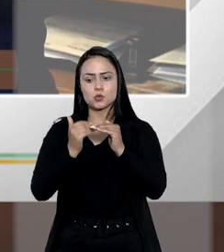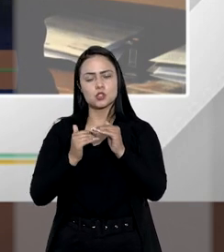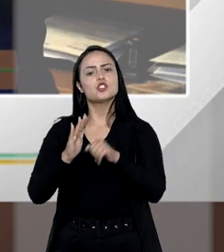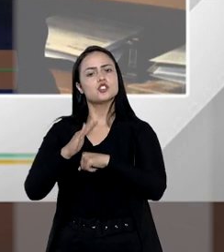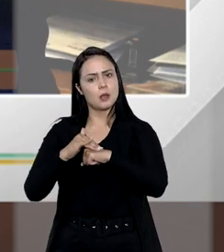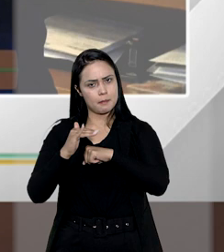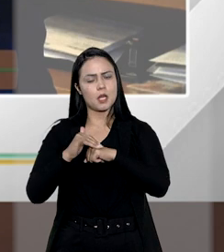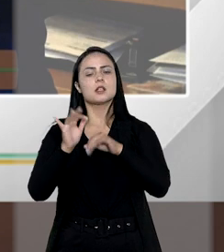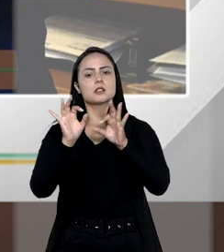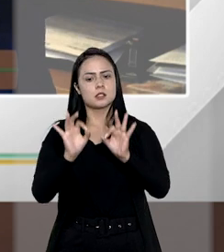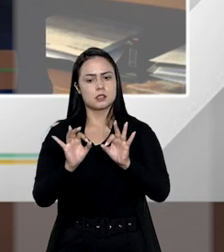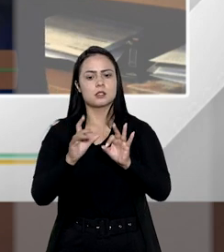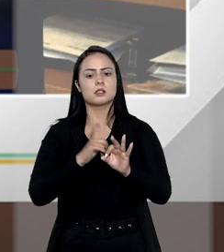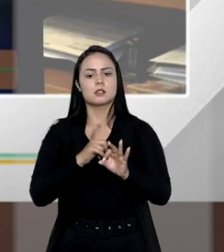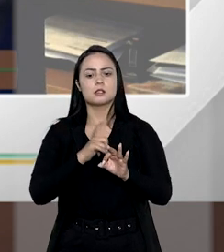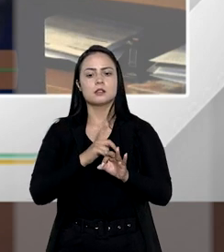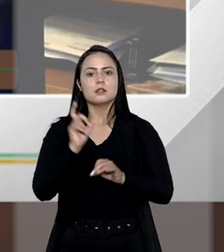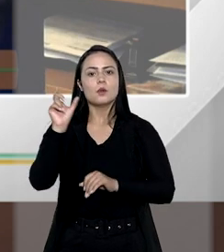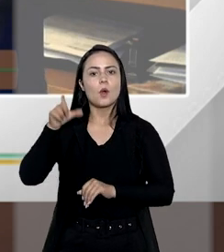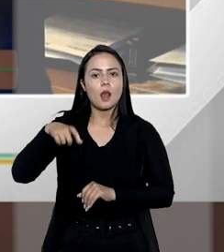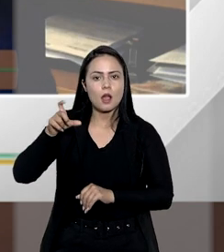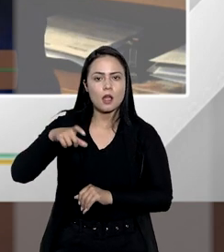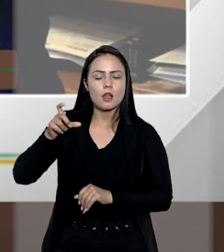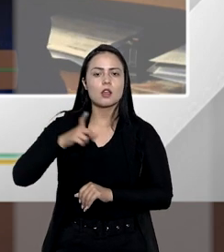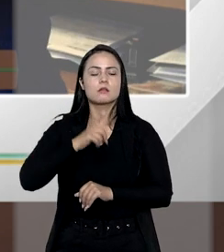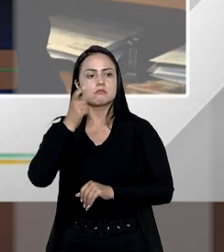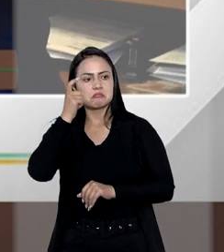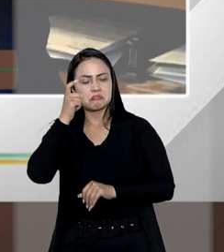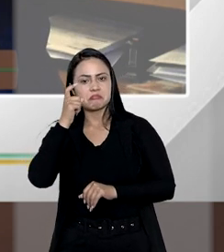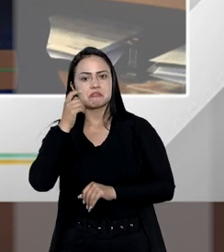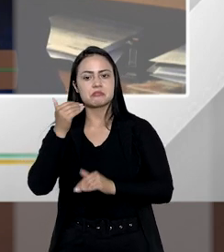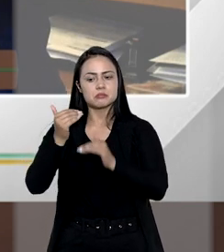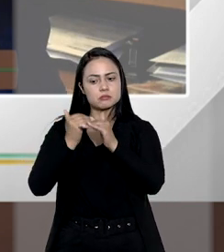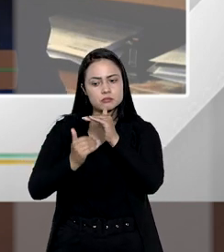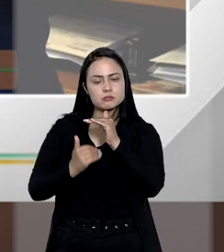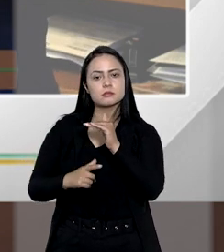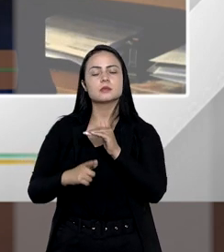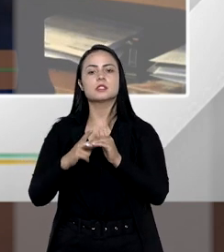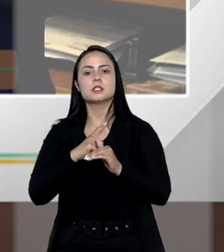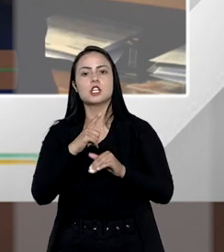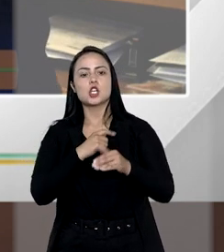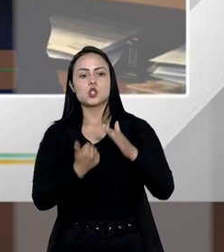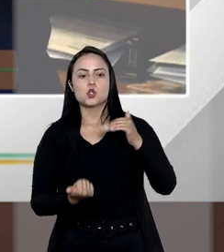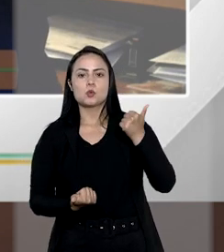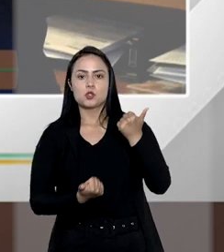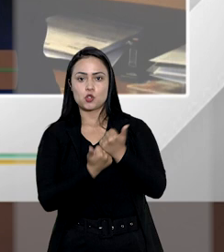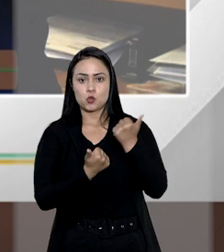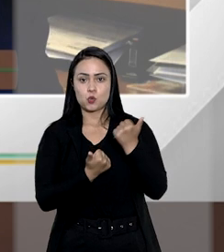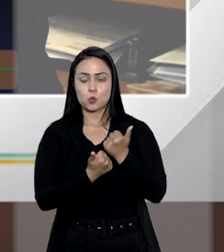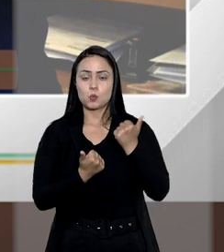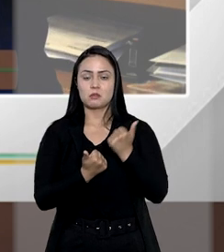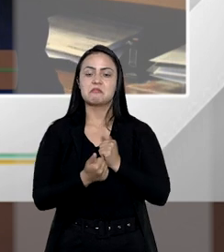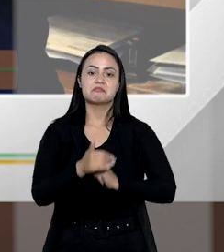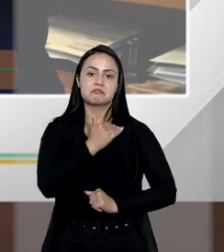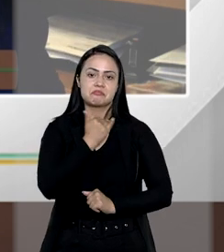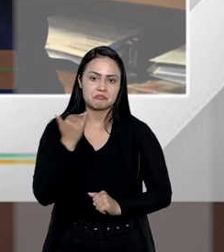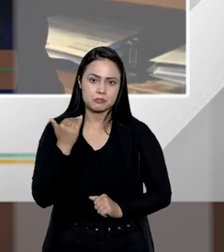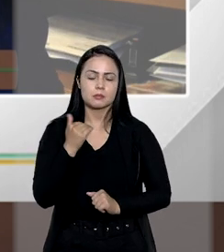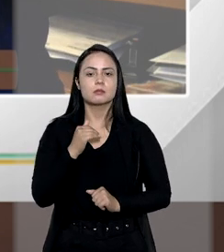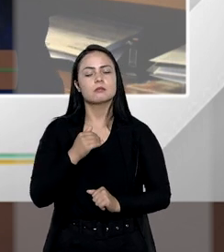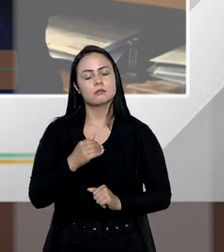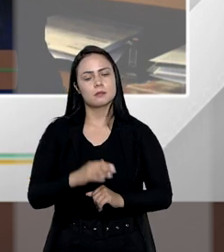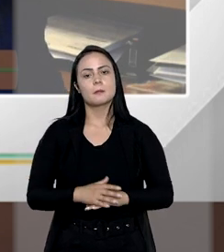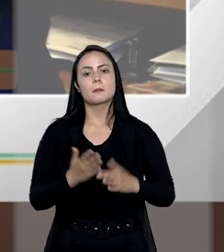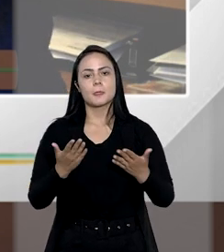chamados. Evidentemente, se existe um crédito, o interesse dos sucessores em substituir o falecido deve ser muito